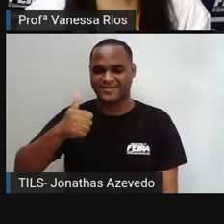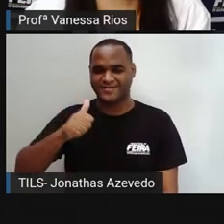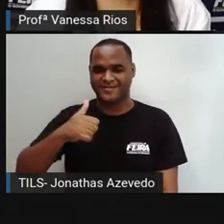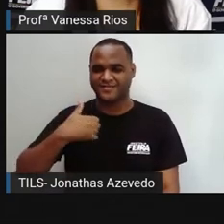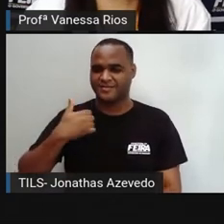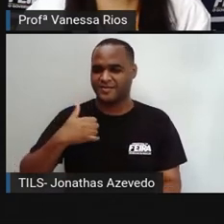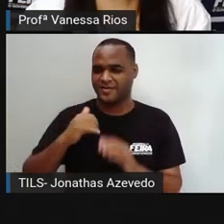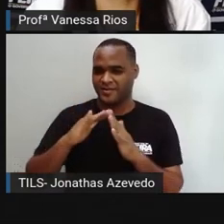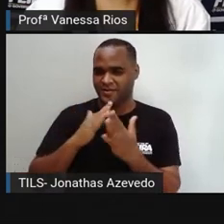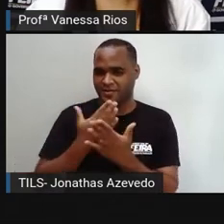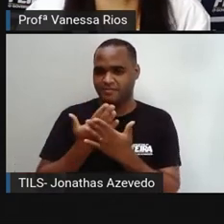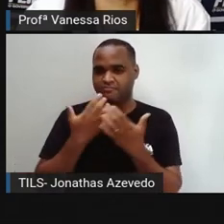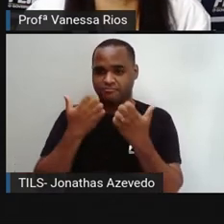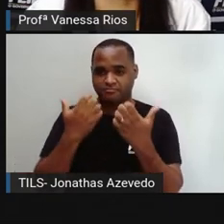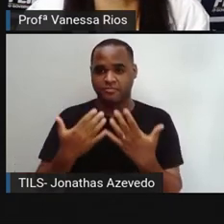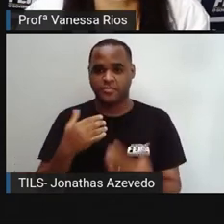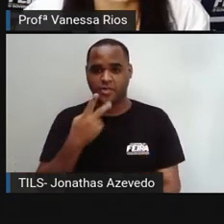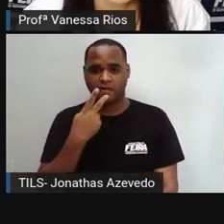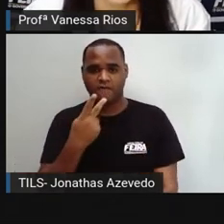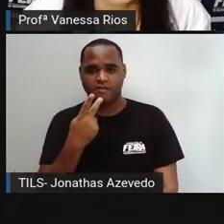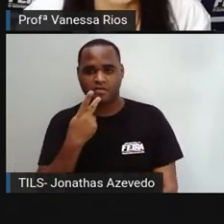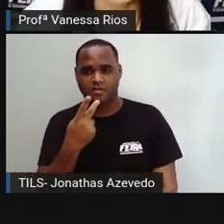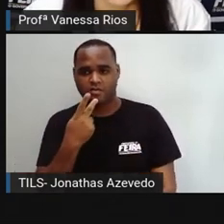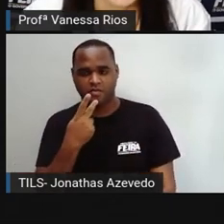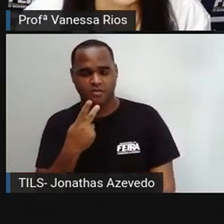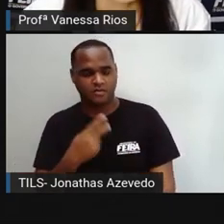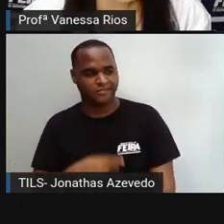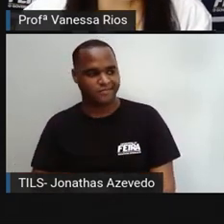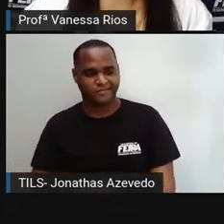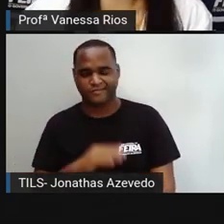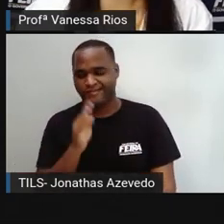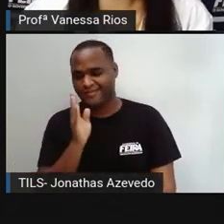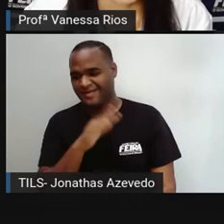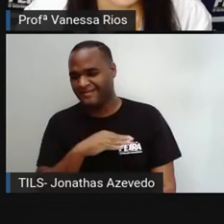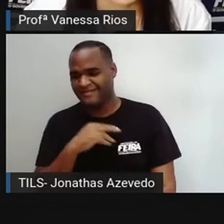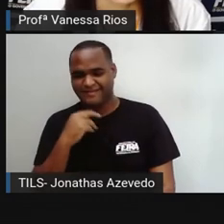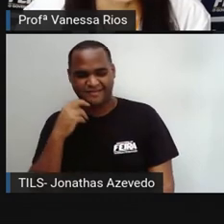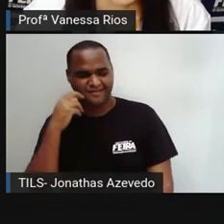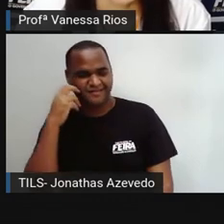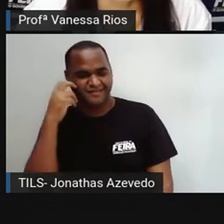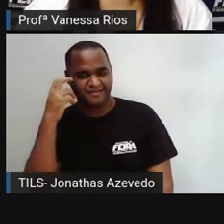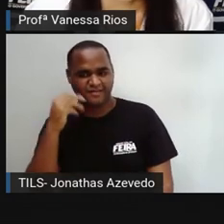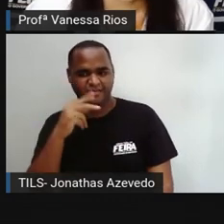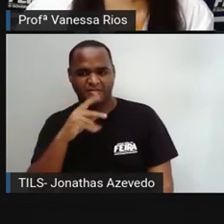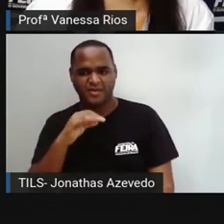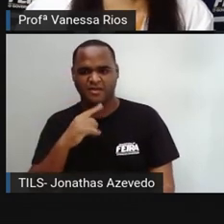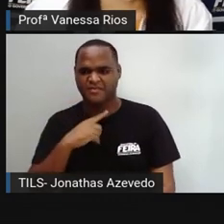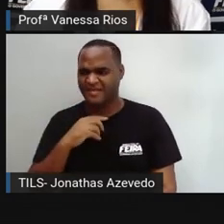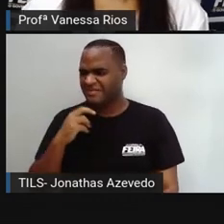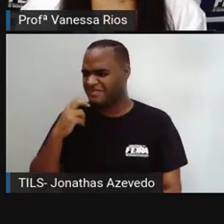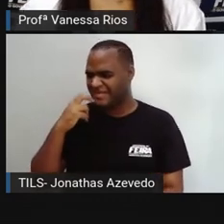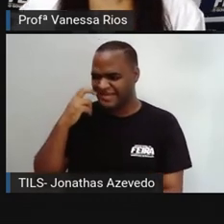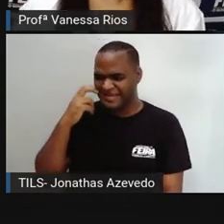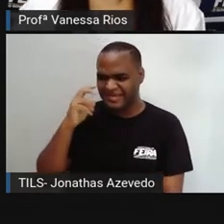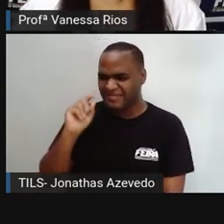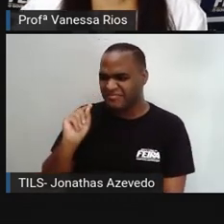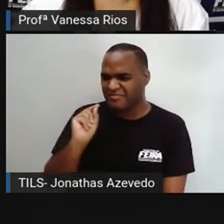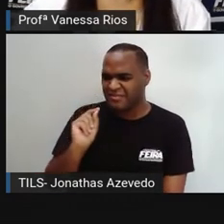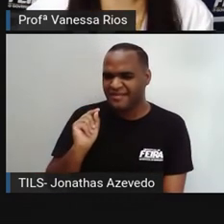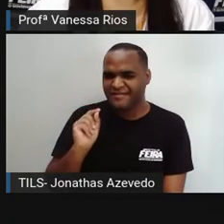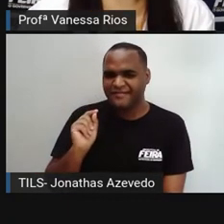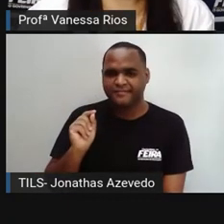escola da Vila, responde. Quando eu falei. Paguei mó mico, pai. Ele falou. Mico? O é mico?